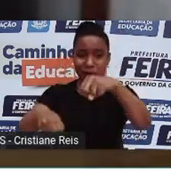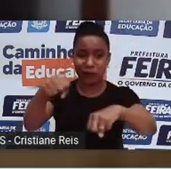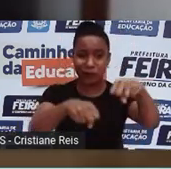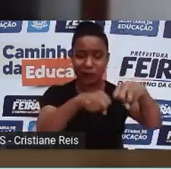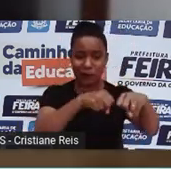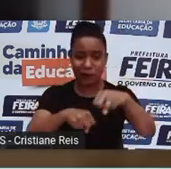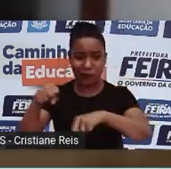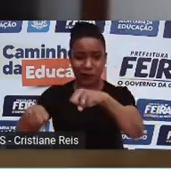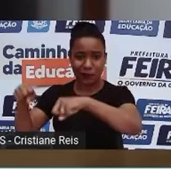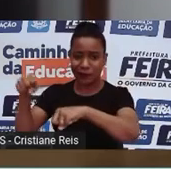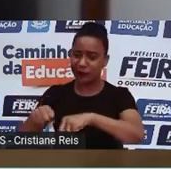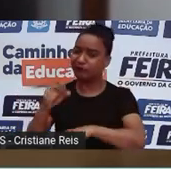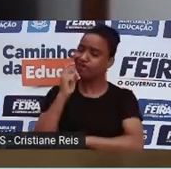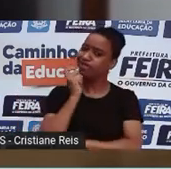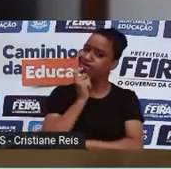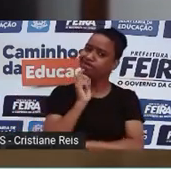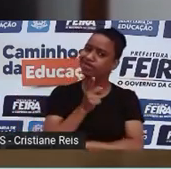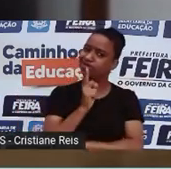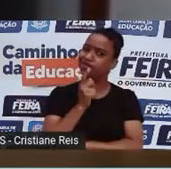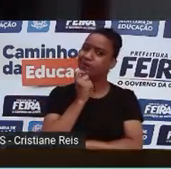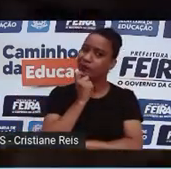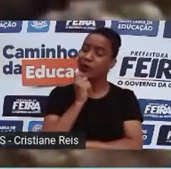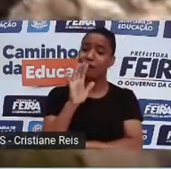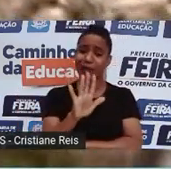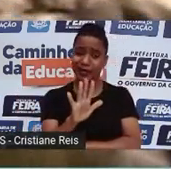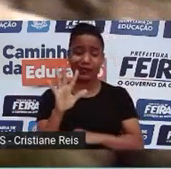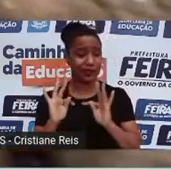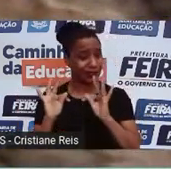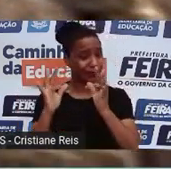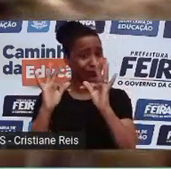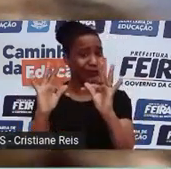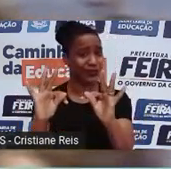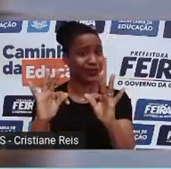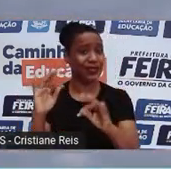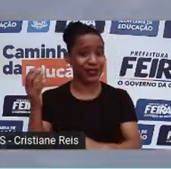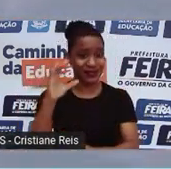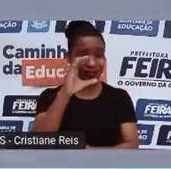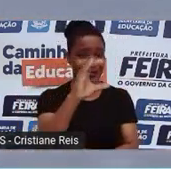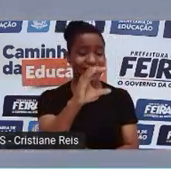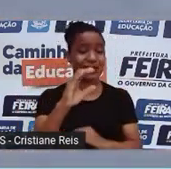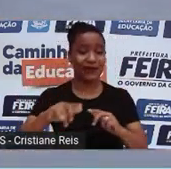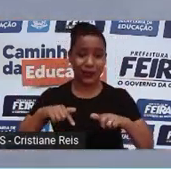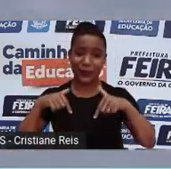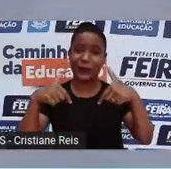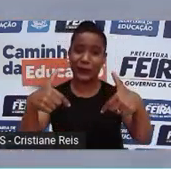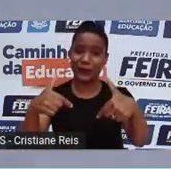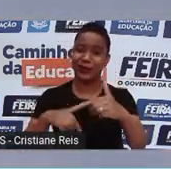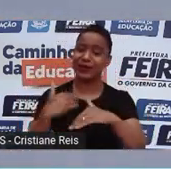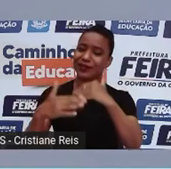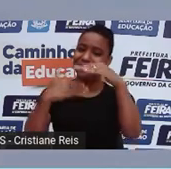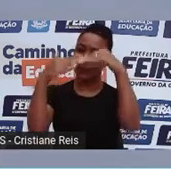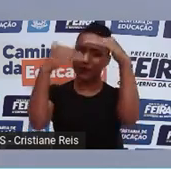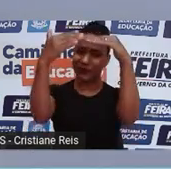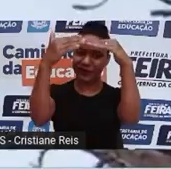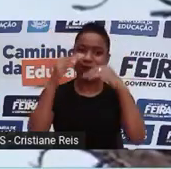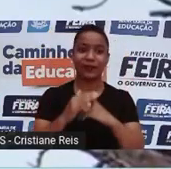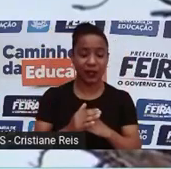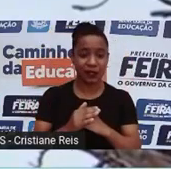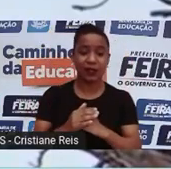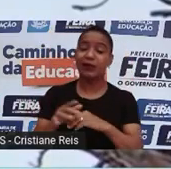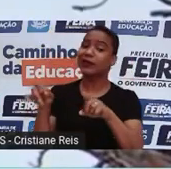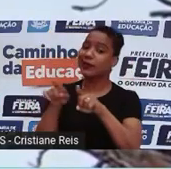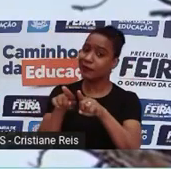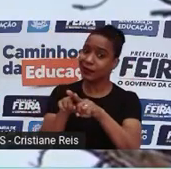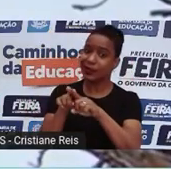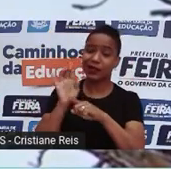parte da indústria de biotecnologia a se desenvolver. E ajudar espécies extremamente ameaçadas que